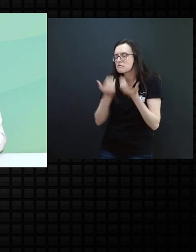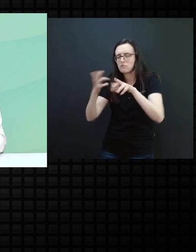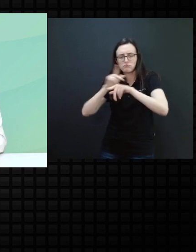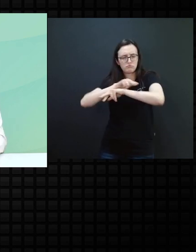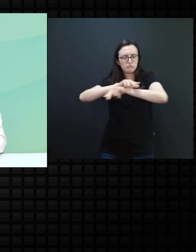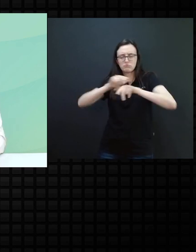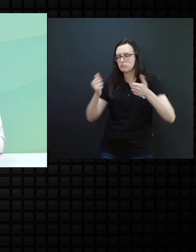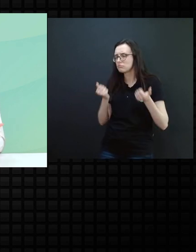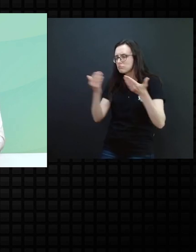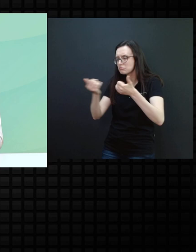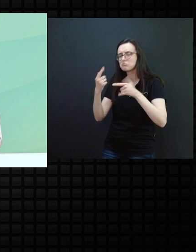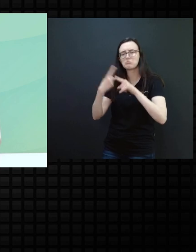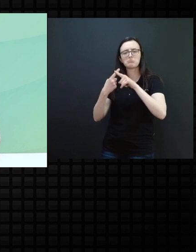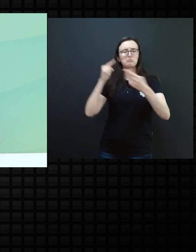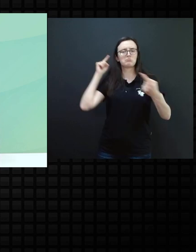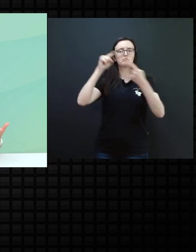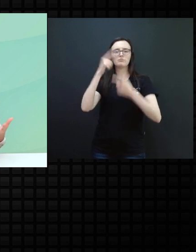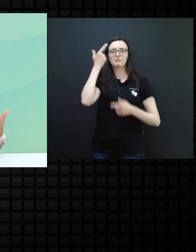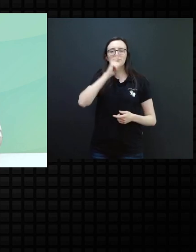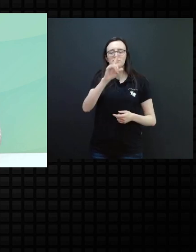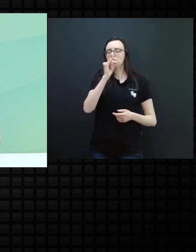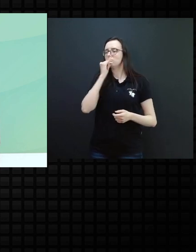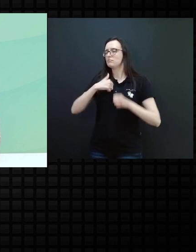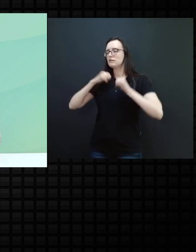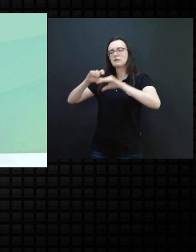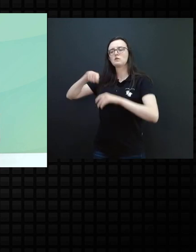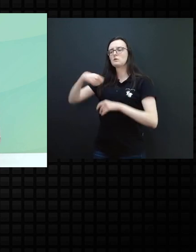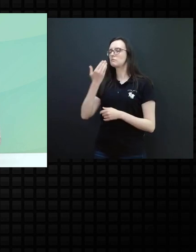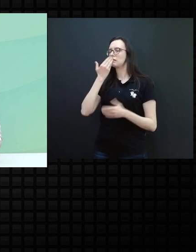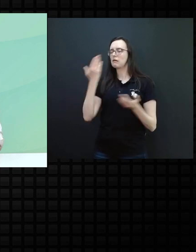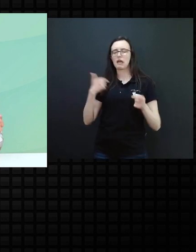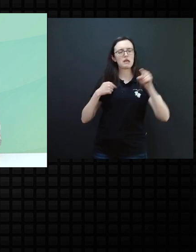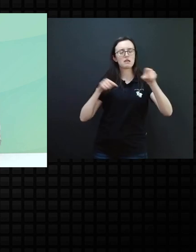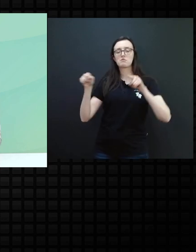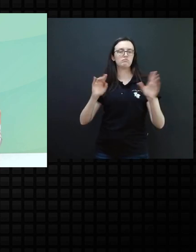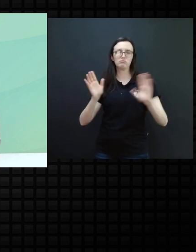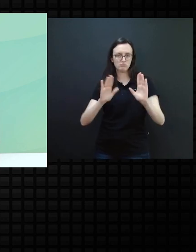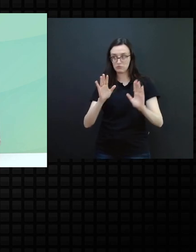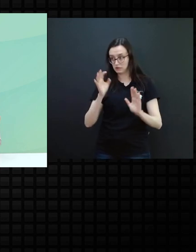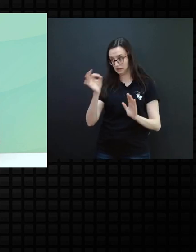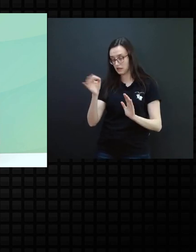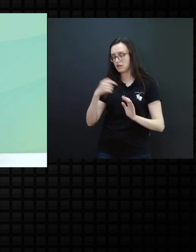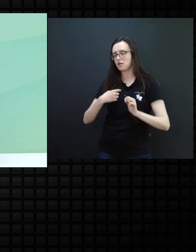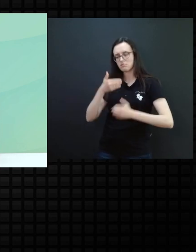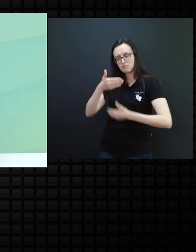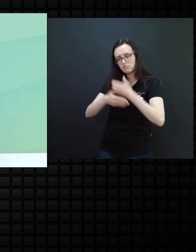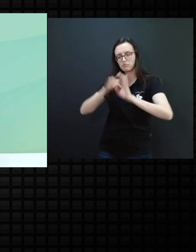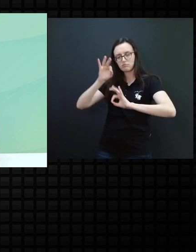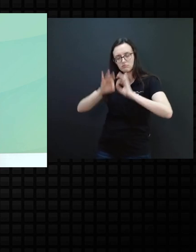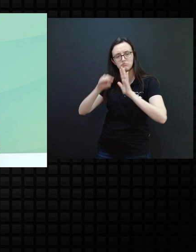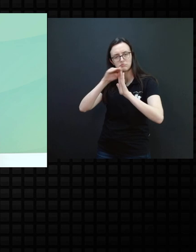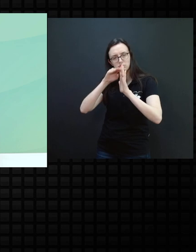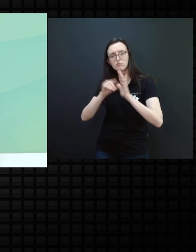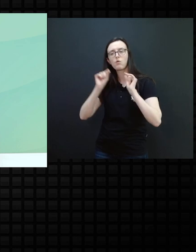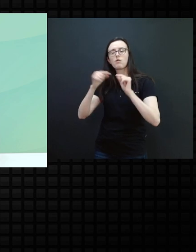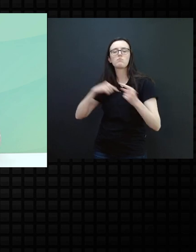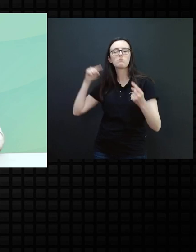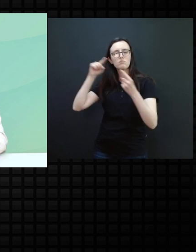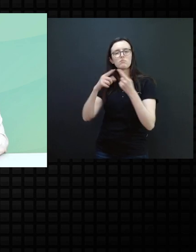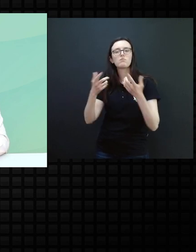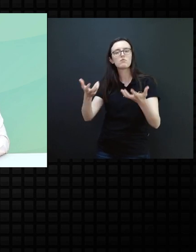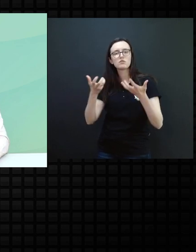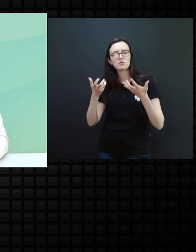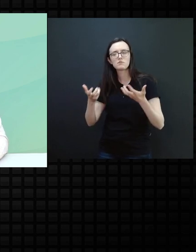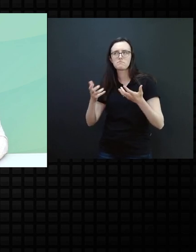diversos, né, então, vou trabalhar alimentação, trabalhar isso, aquilo, não, né, eu vou ter esse planejamento que eu pretendo, né,